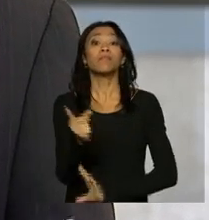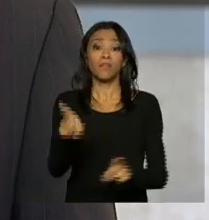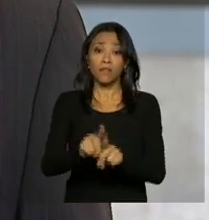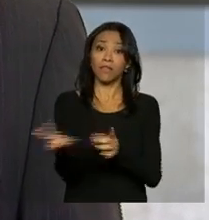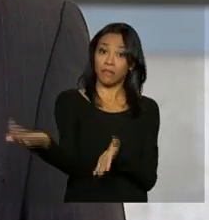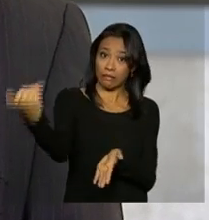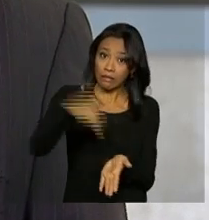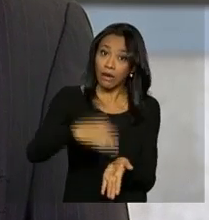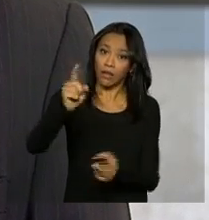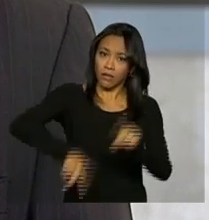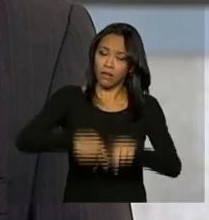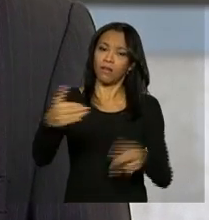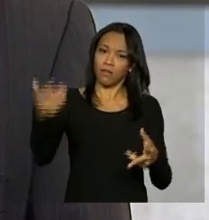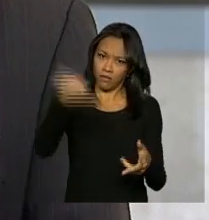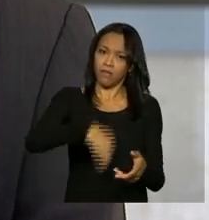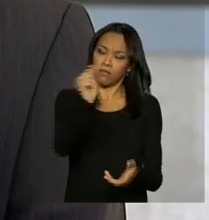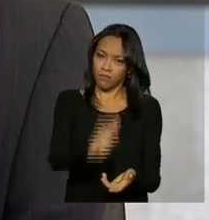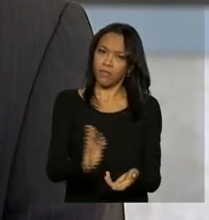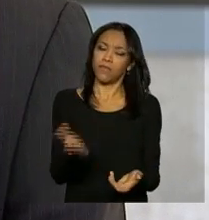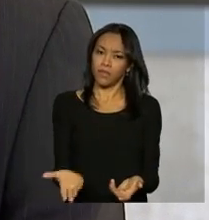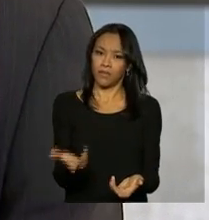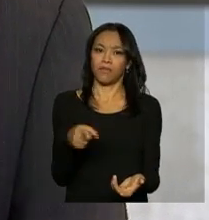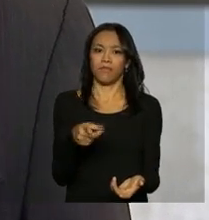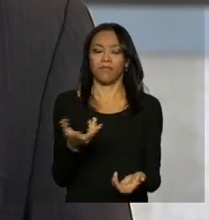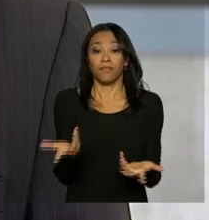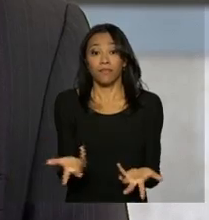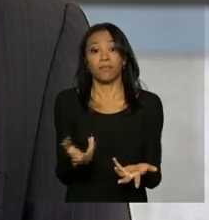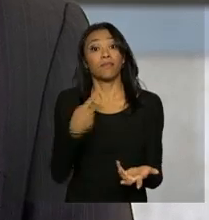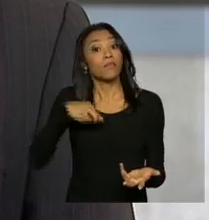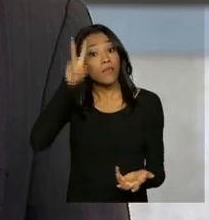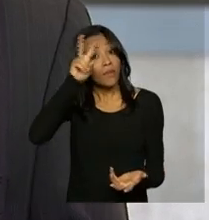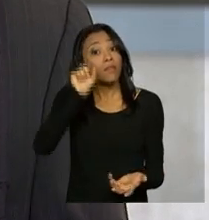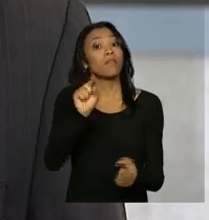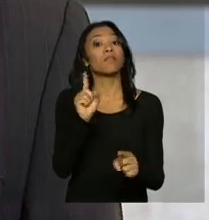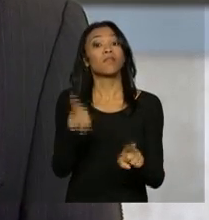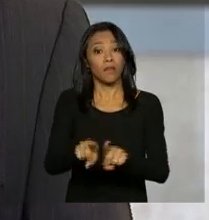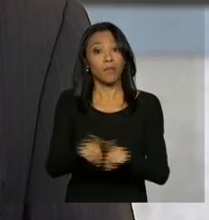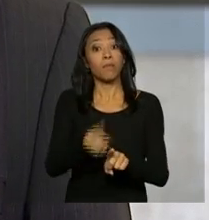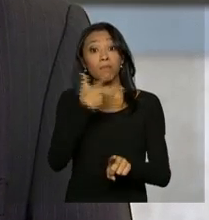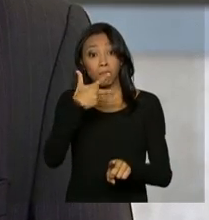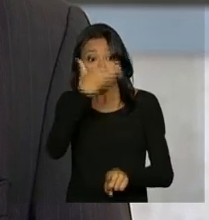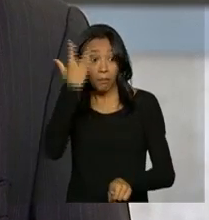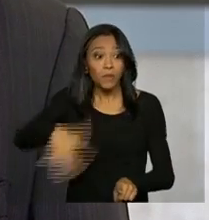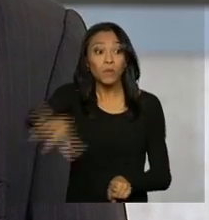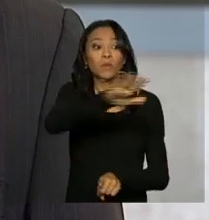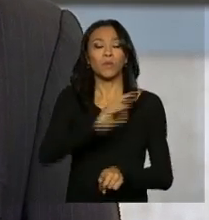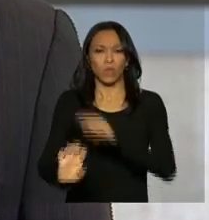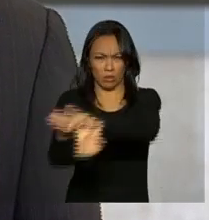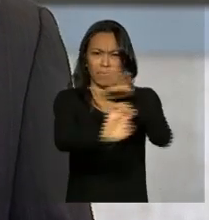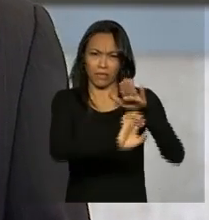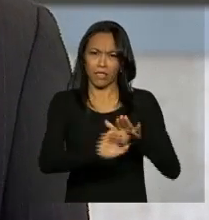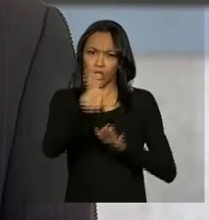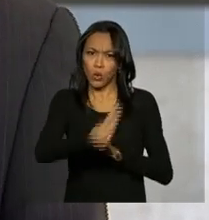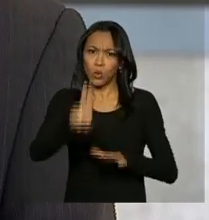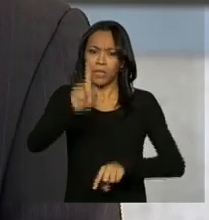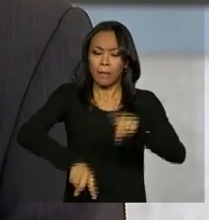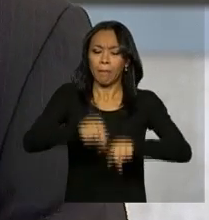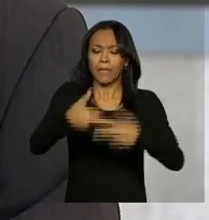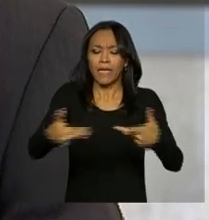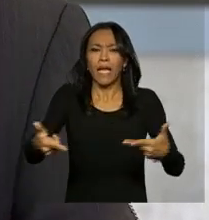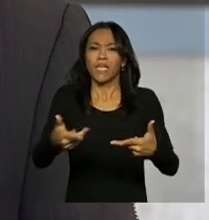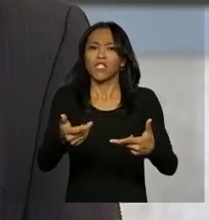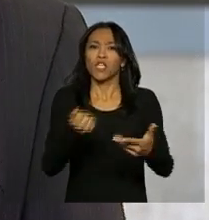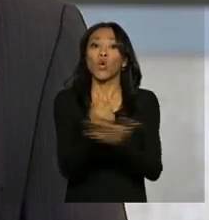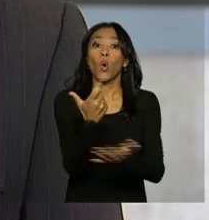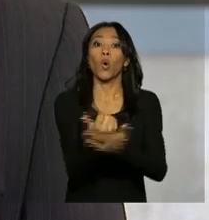chegada desses produtos no país de destino. Ele lembrou também que produtores que usam algum tipo de insumo importado